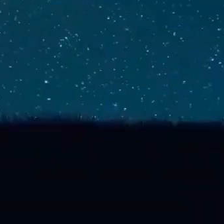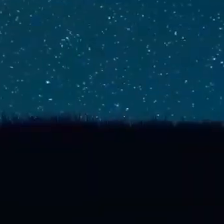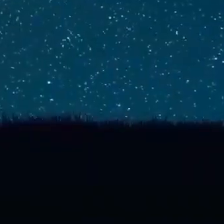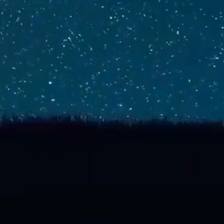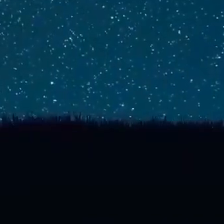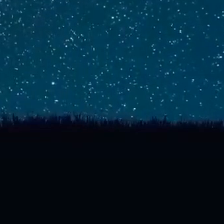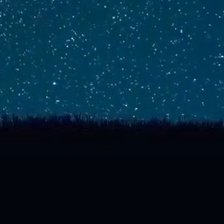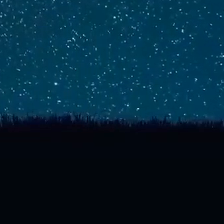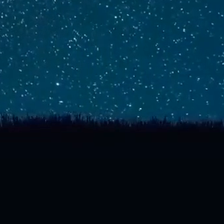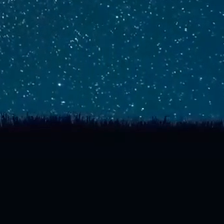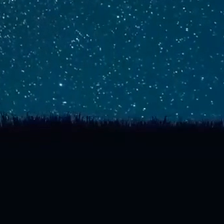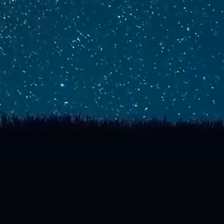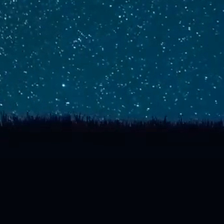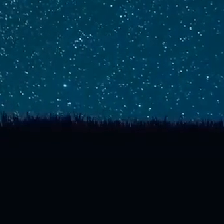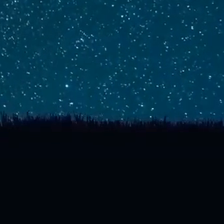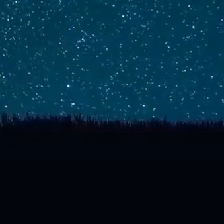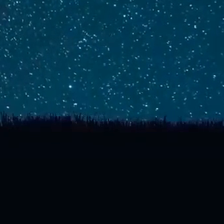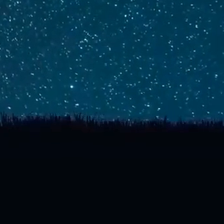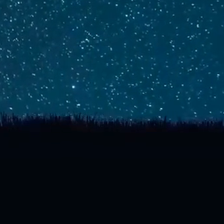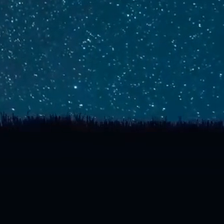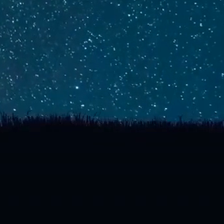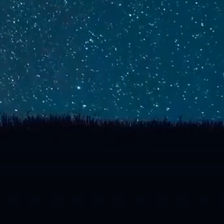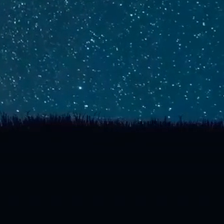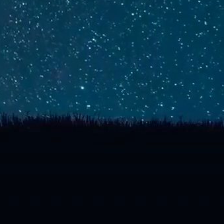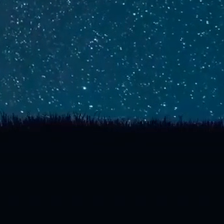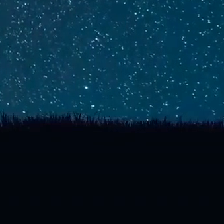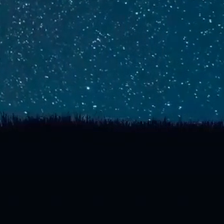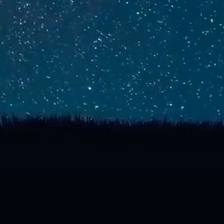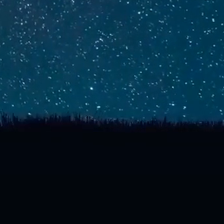O futuro É agora